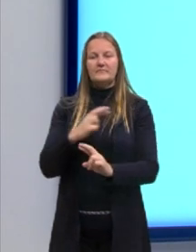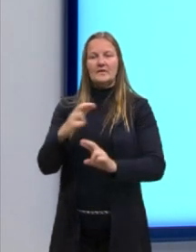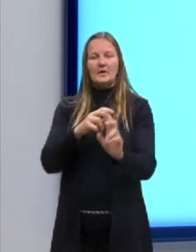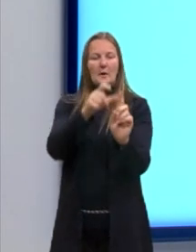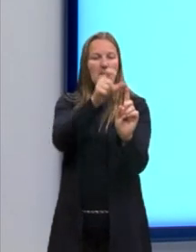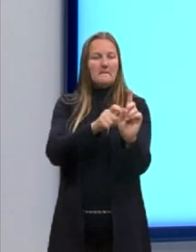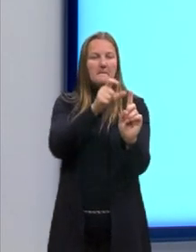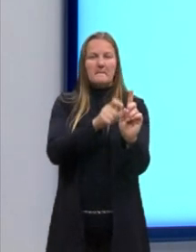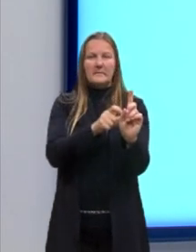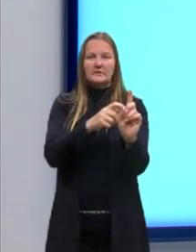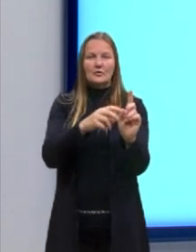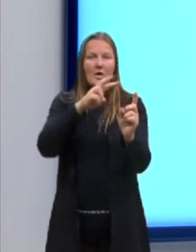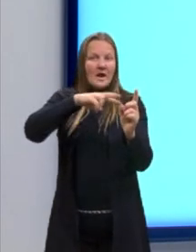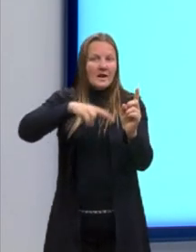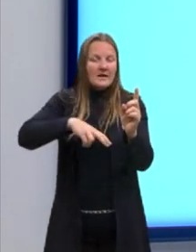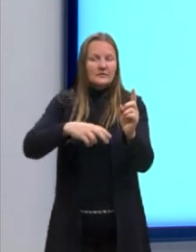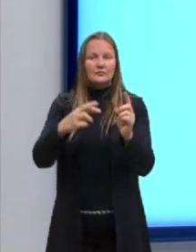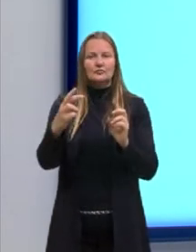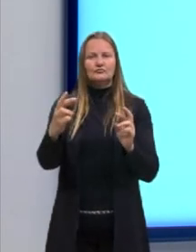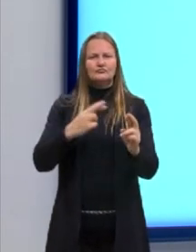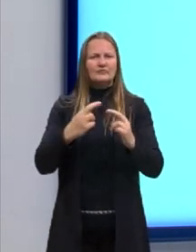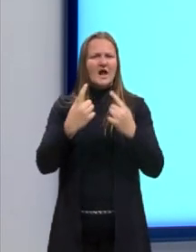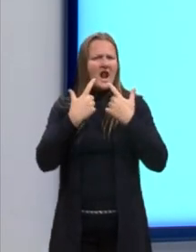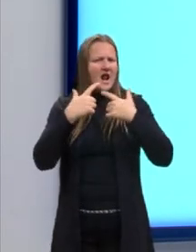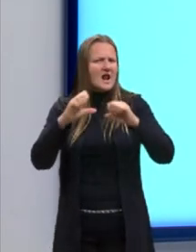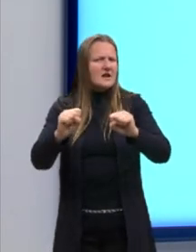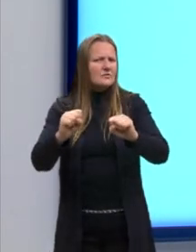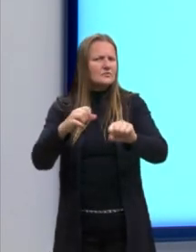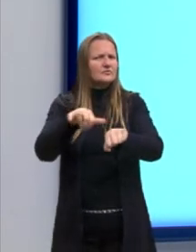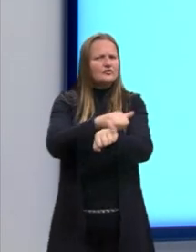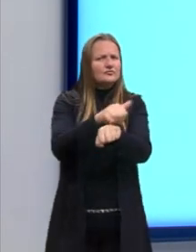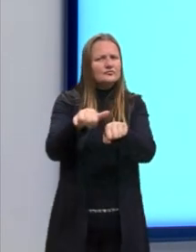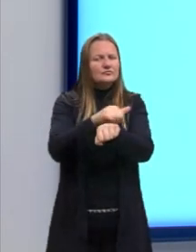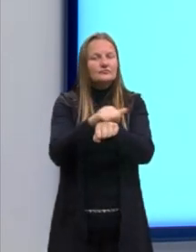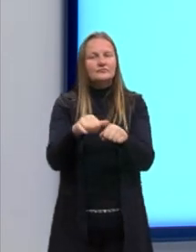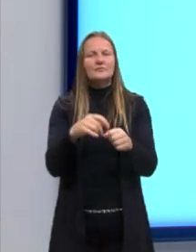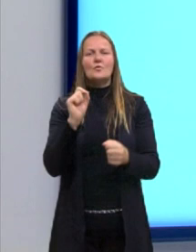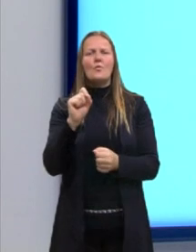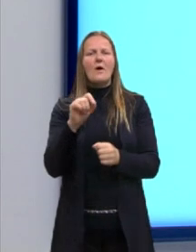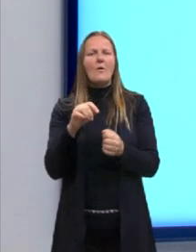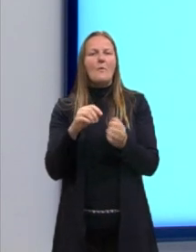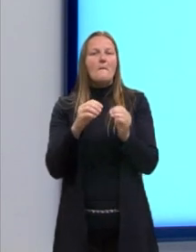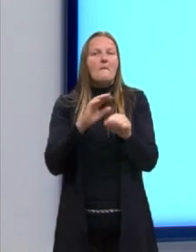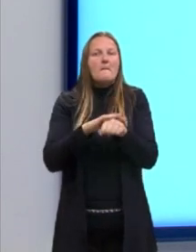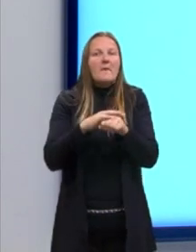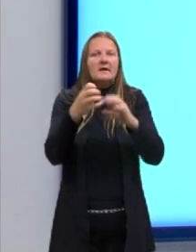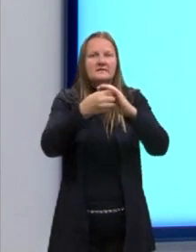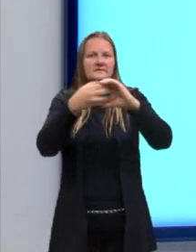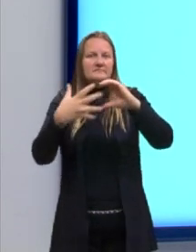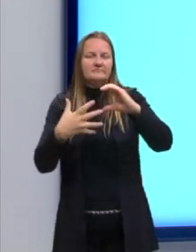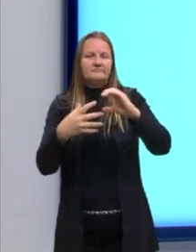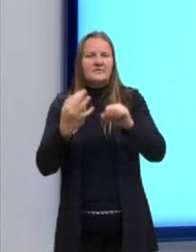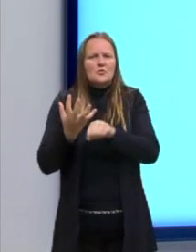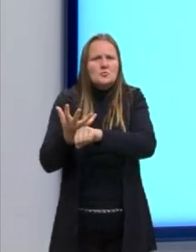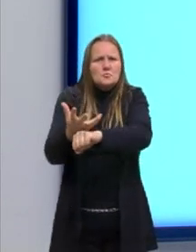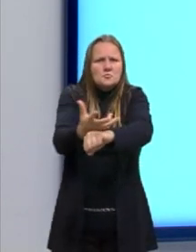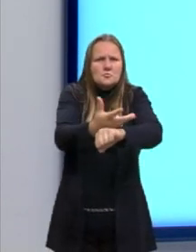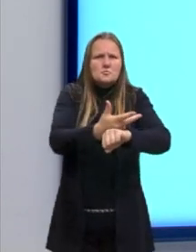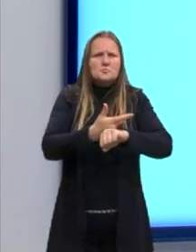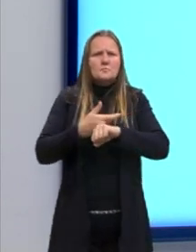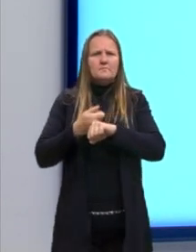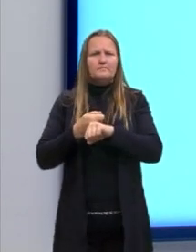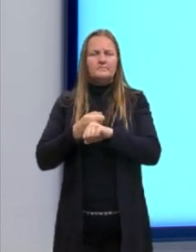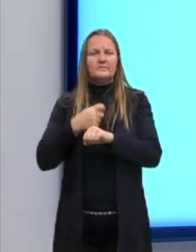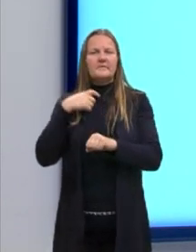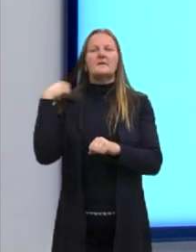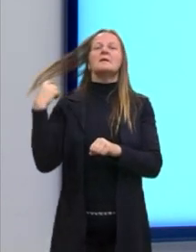buscando envolvê-lo. Desses recursos, aquele que caracteriza a persuasão, ou seja, a ideia